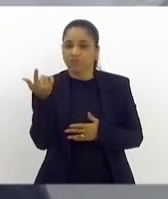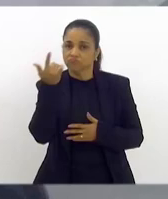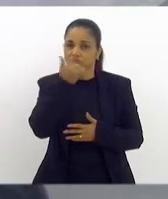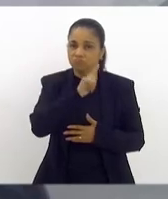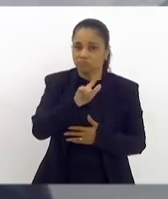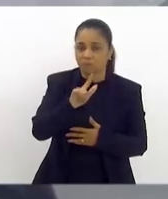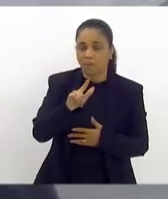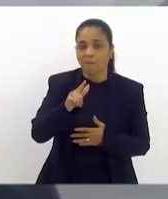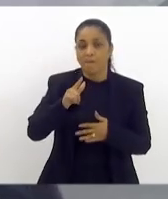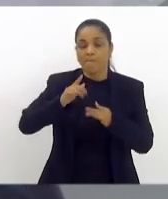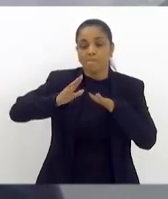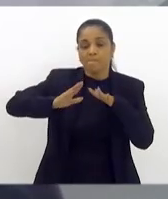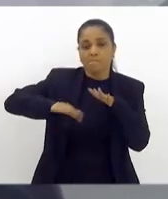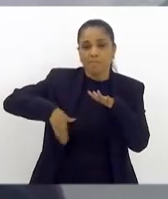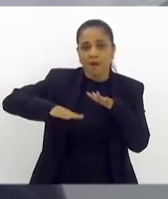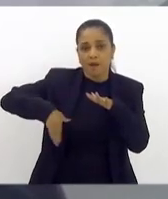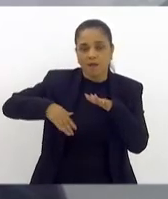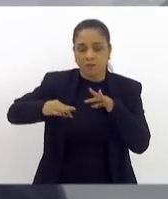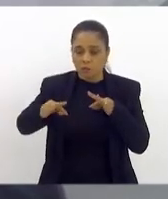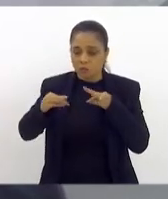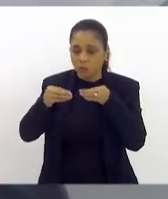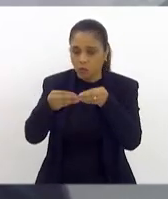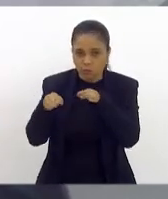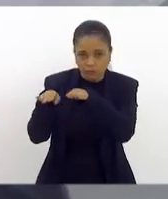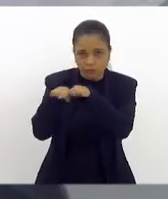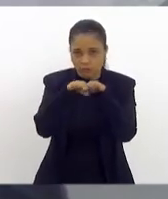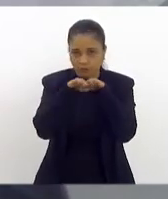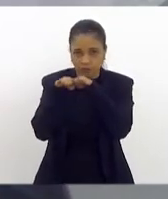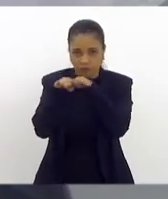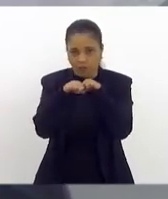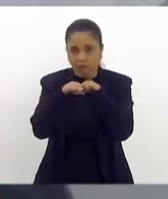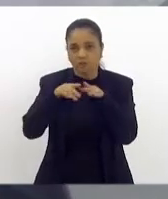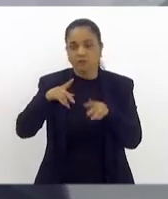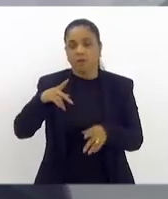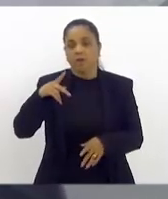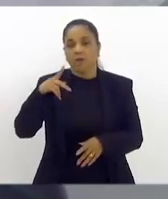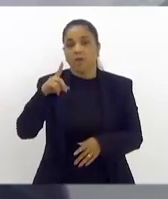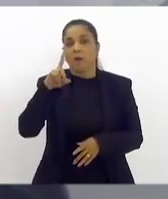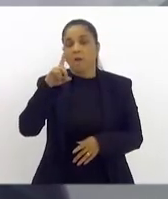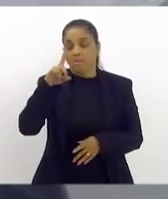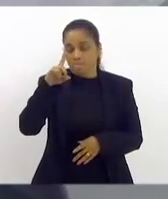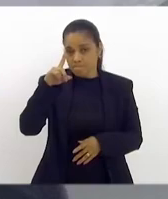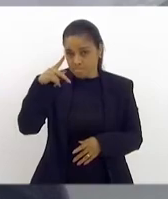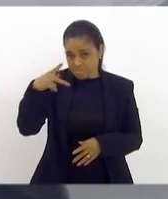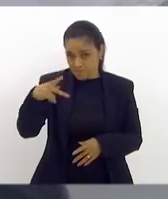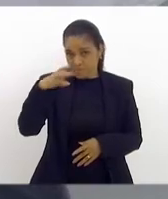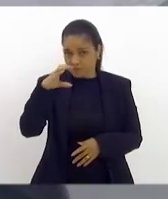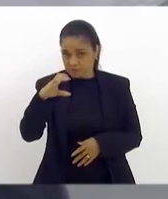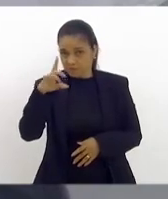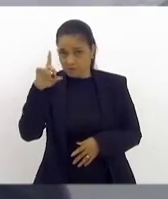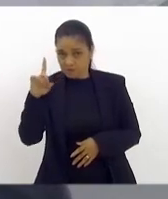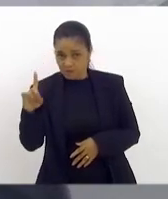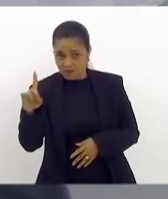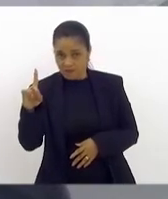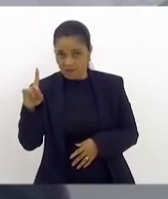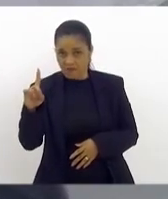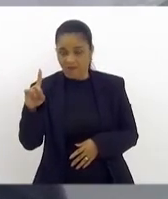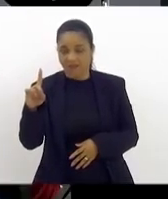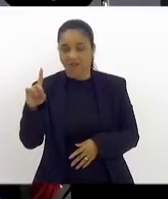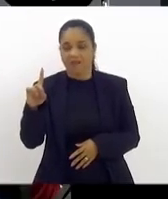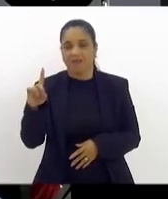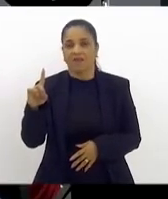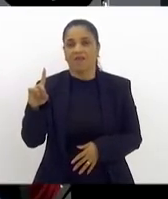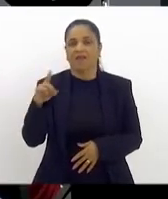enganjados nessa luta de PDC, PCD, melhor dizendo, é que era o meu antigo partido,